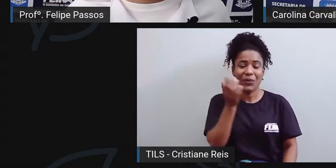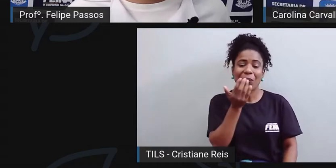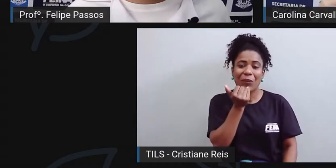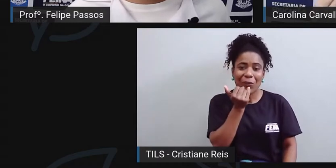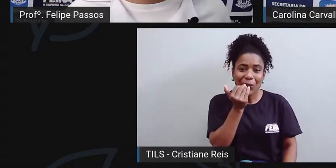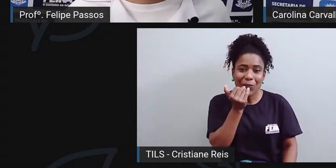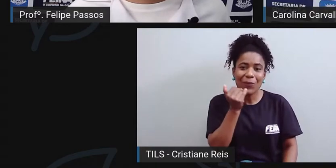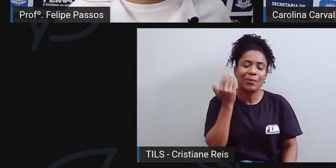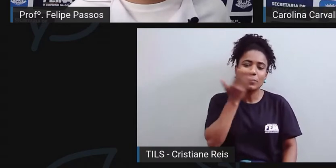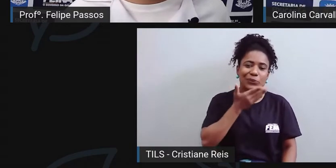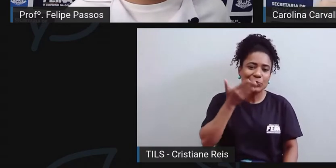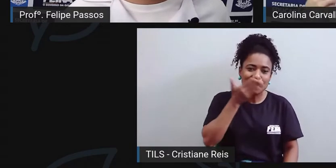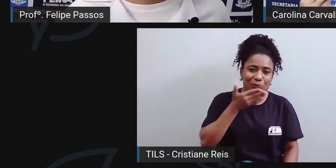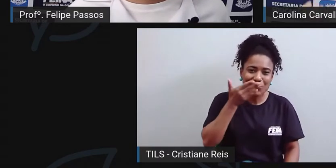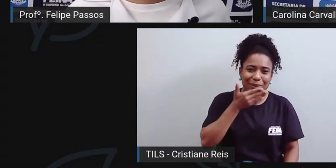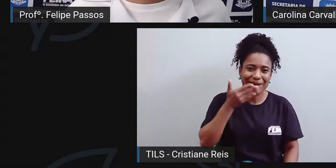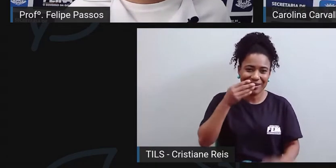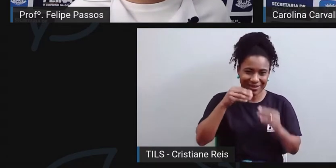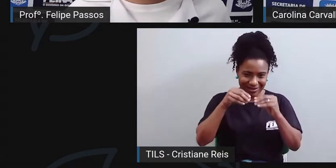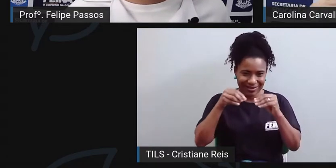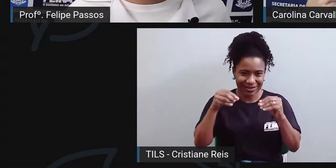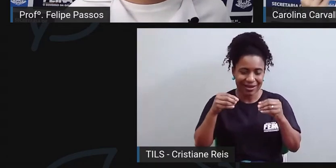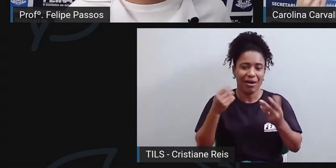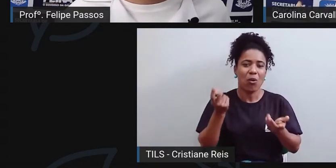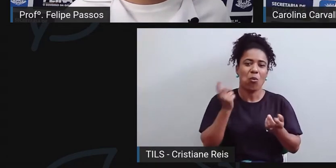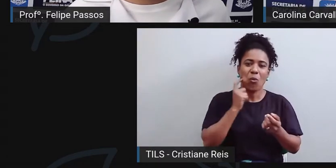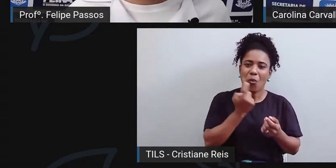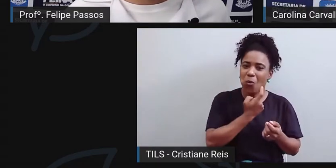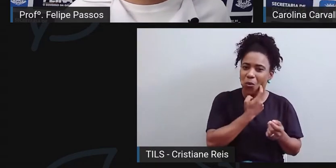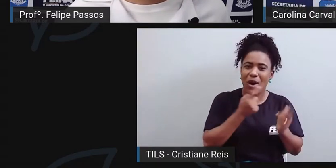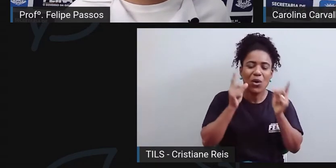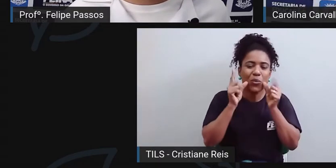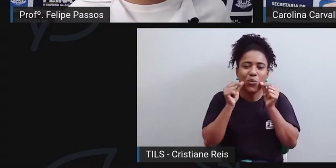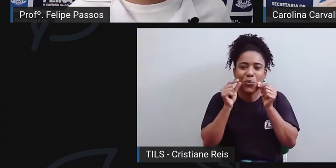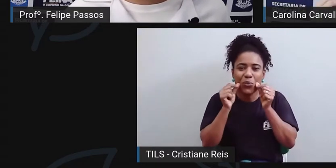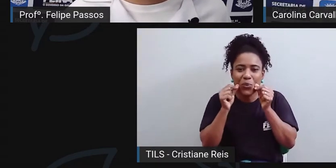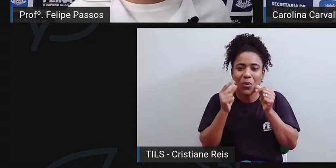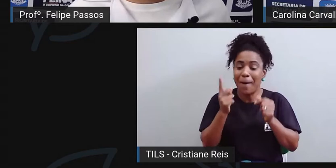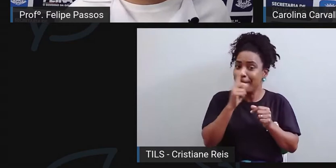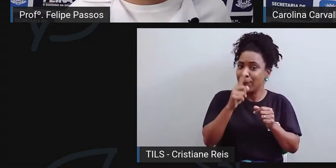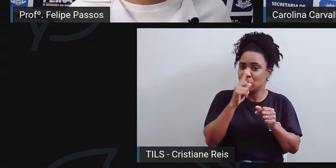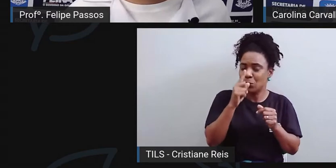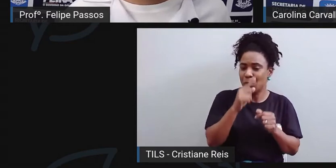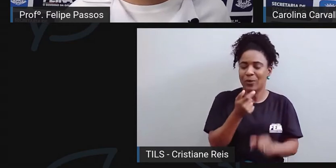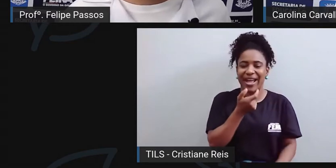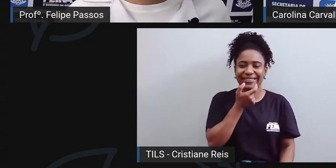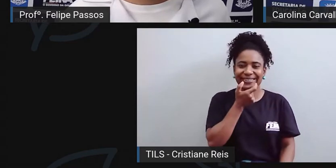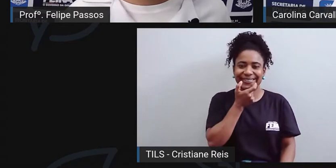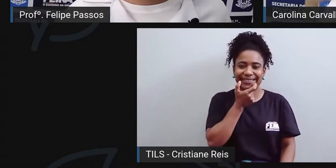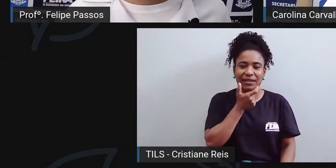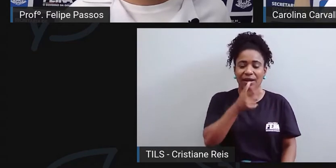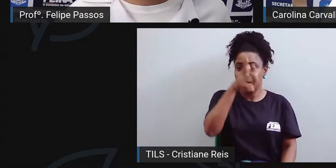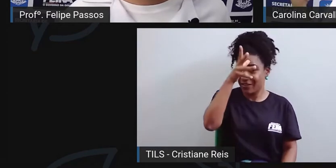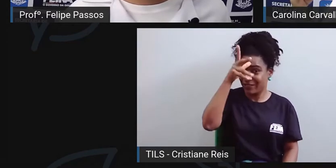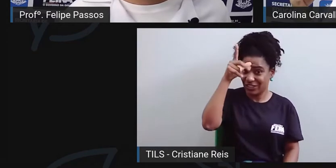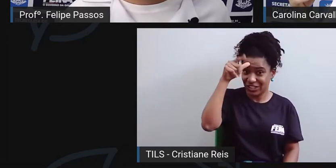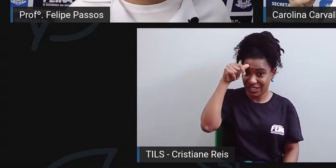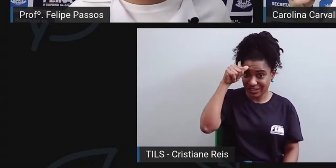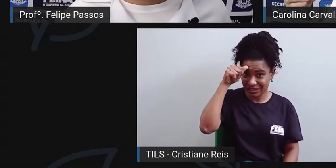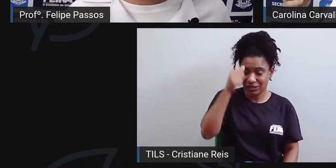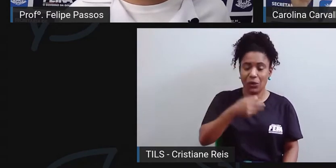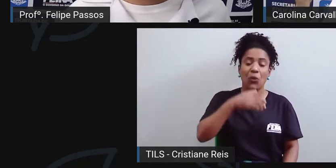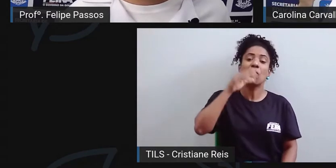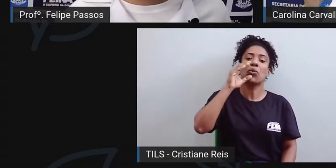em açúcares, como doces, balas, biscoitos, refrigerantes, que tem um alto teor de